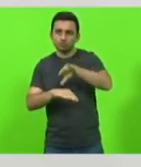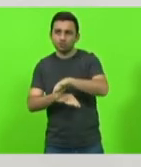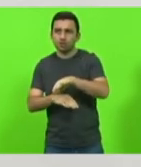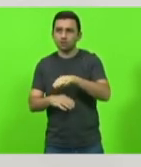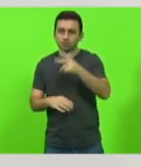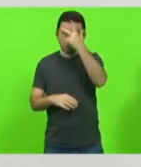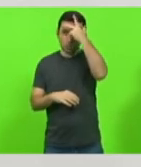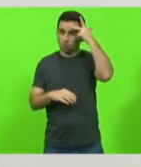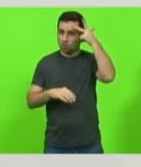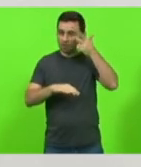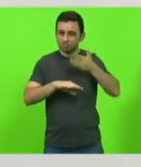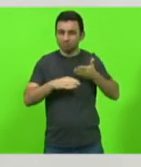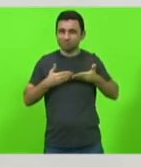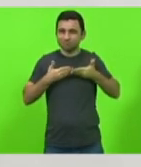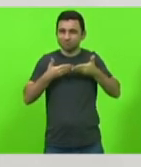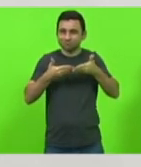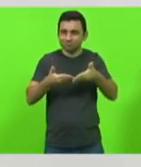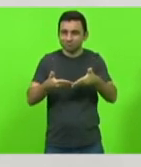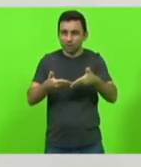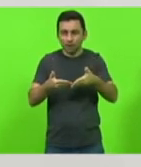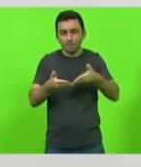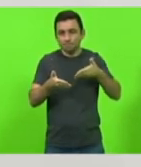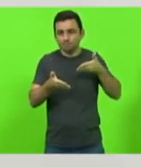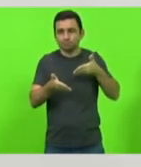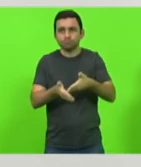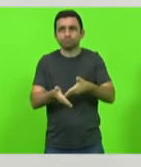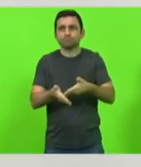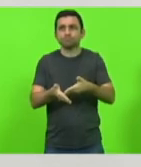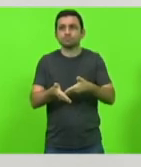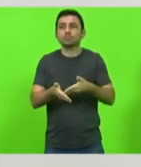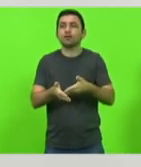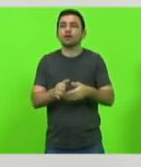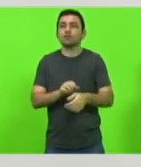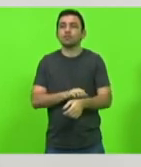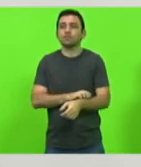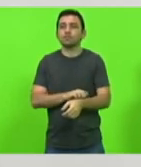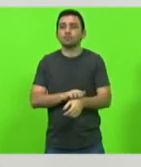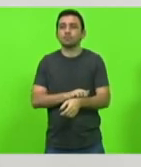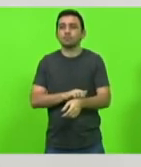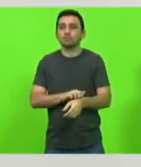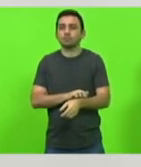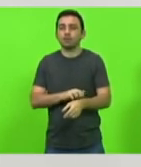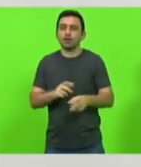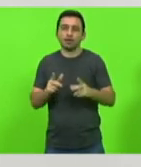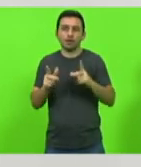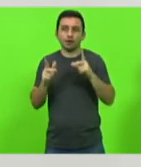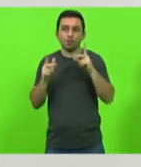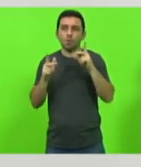ele vai entrar ali dentro ele vai se chocar para quem nunca se chocou contra um banco de areia como se batesse numa pedra